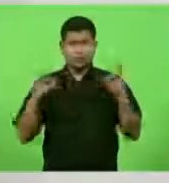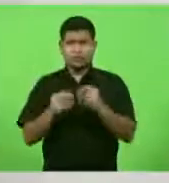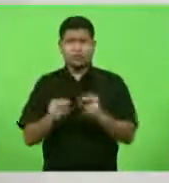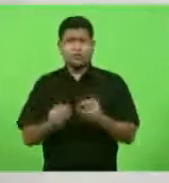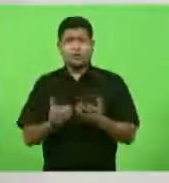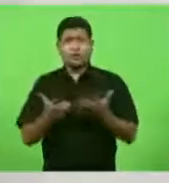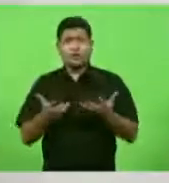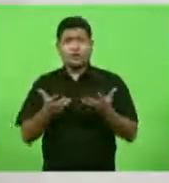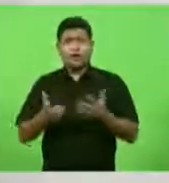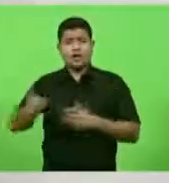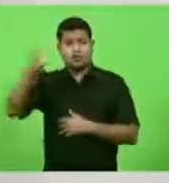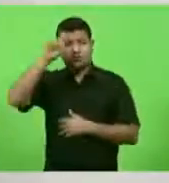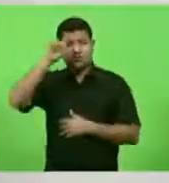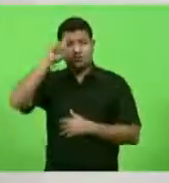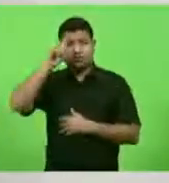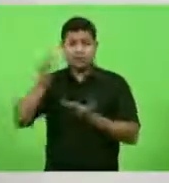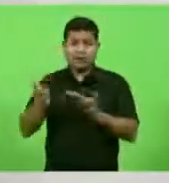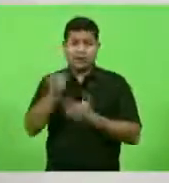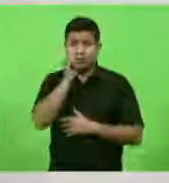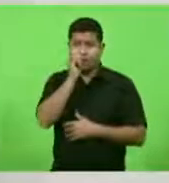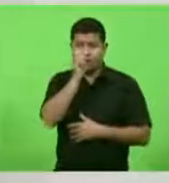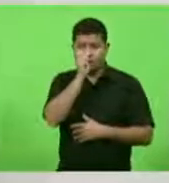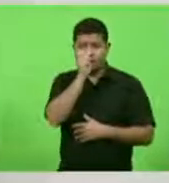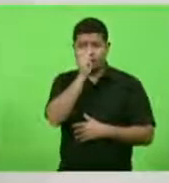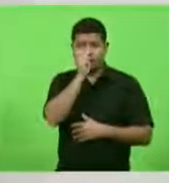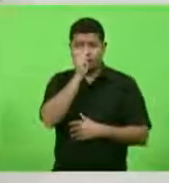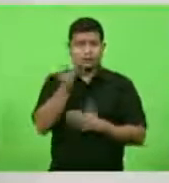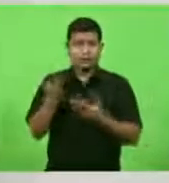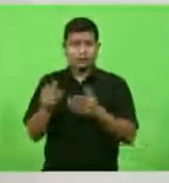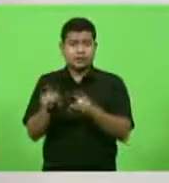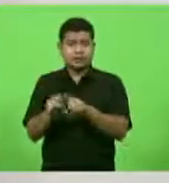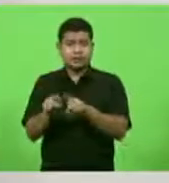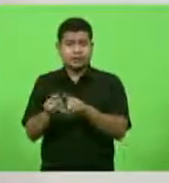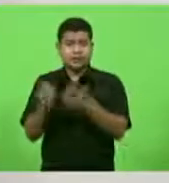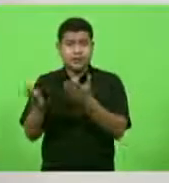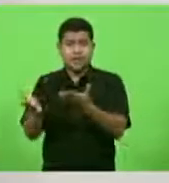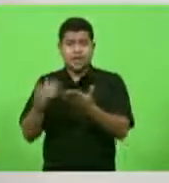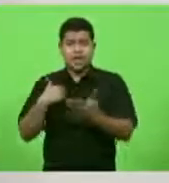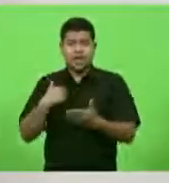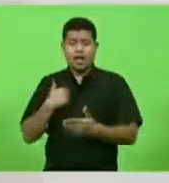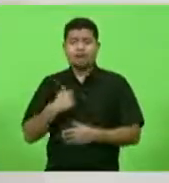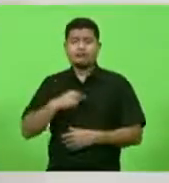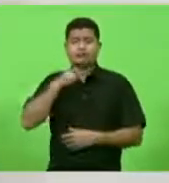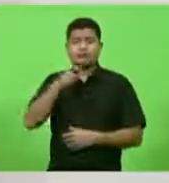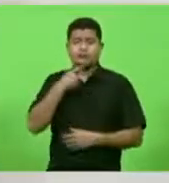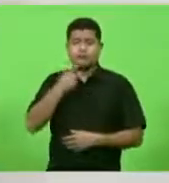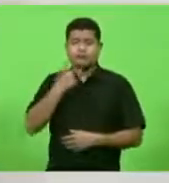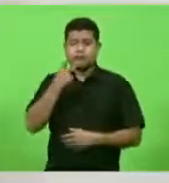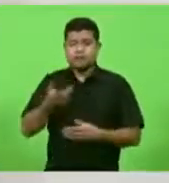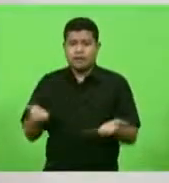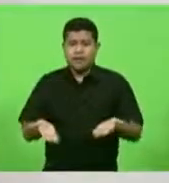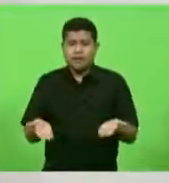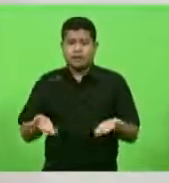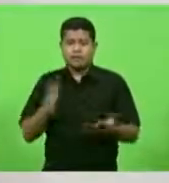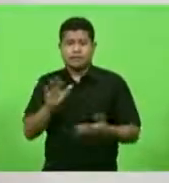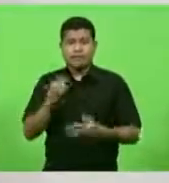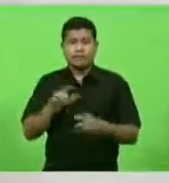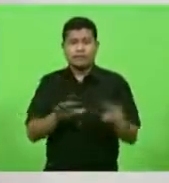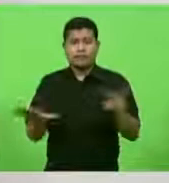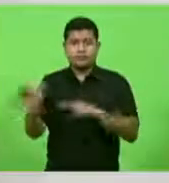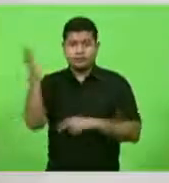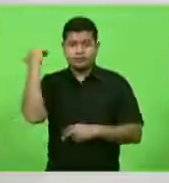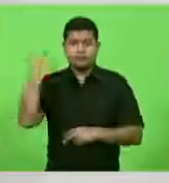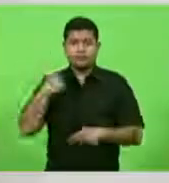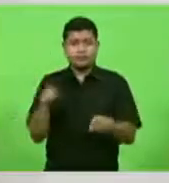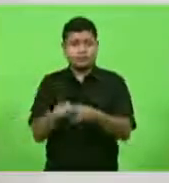diariamente o deputado João Amin também não teve oportunidade de falar hoje mas levantou a semana passada conosco essa bandeira todos